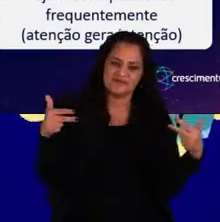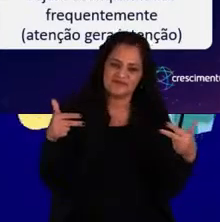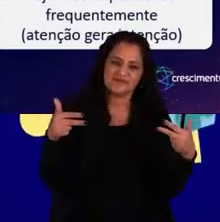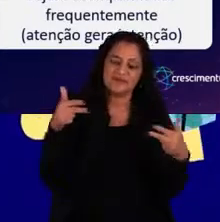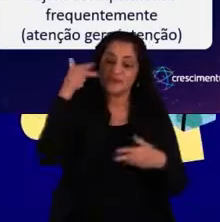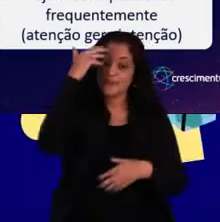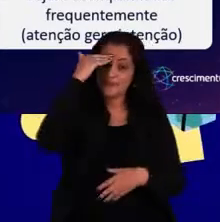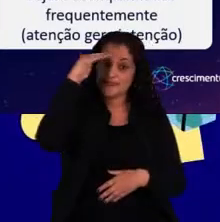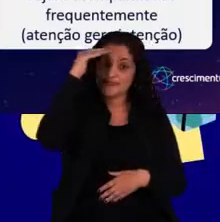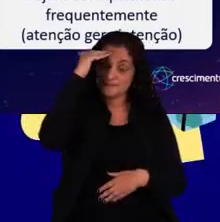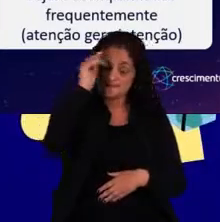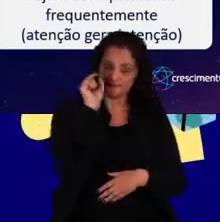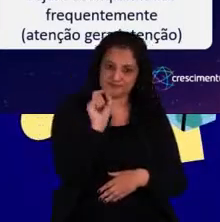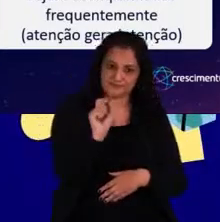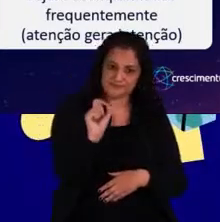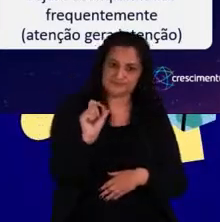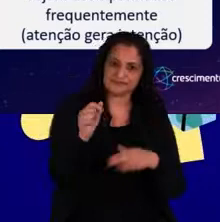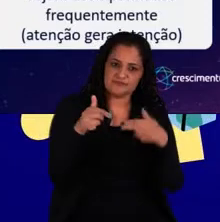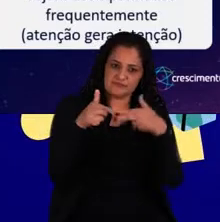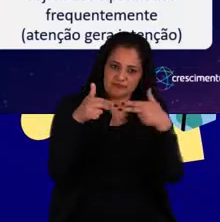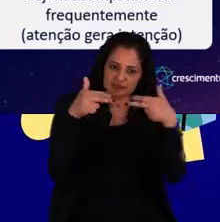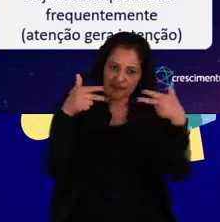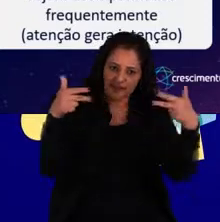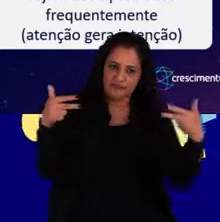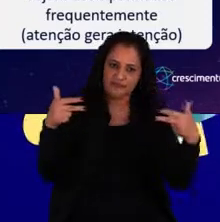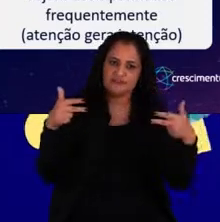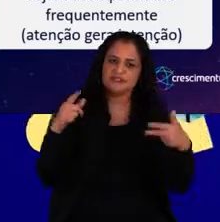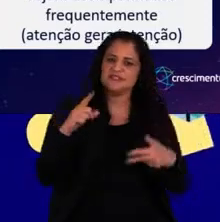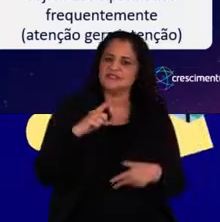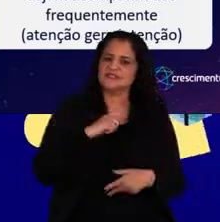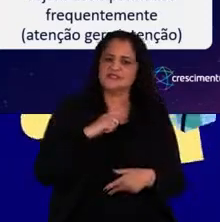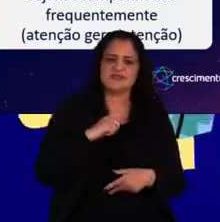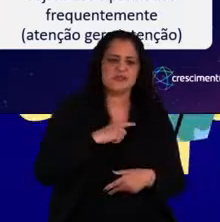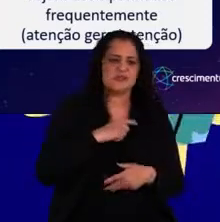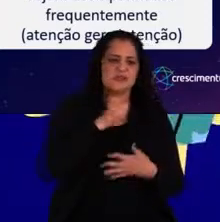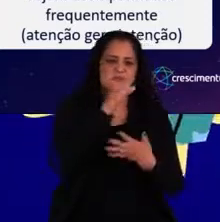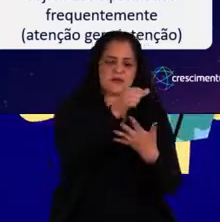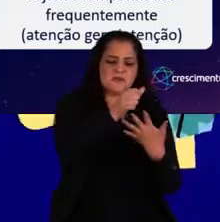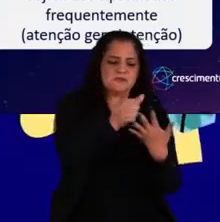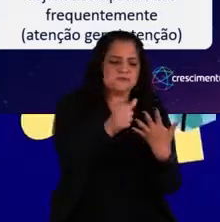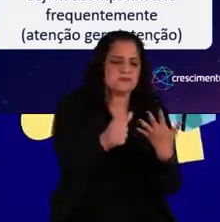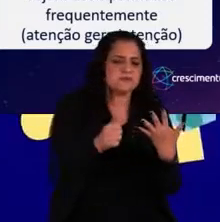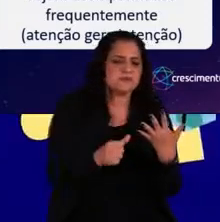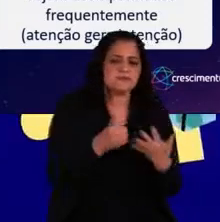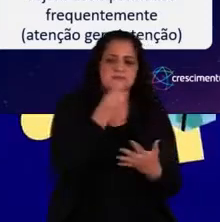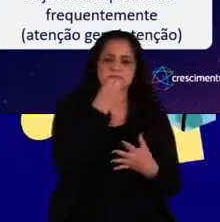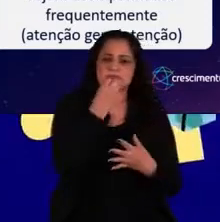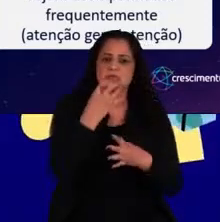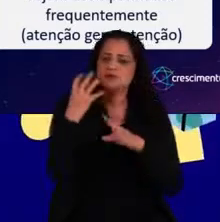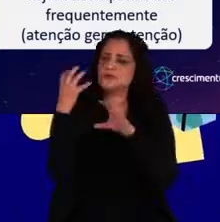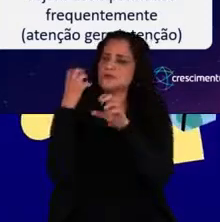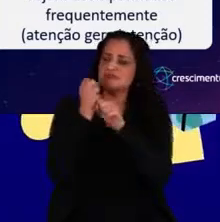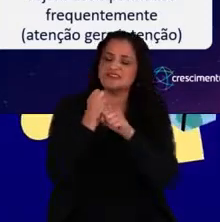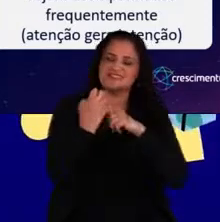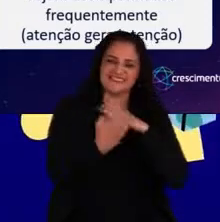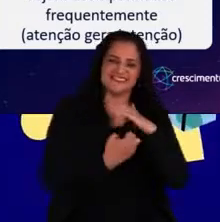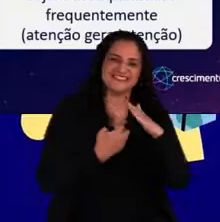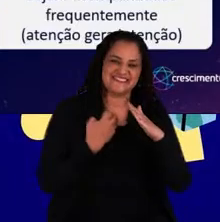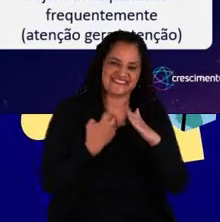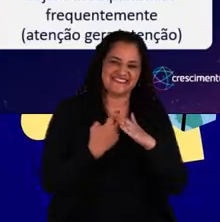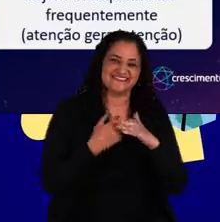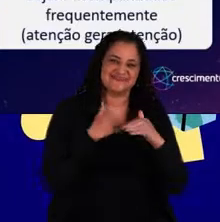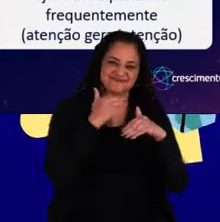Então, entendermos que a diversidade traz muitos ganhos no resultado de uma organização.